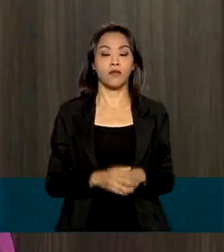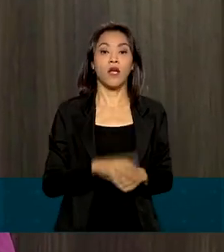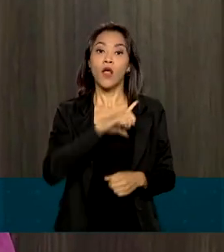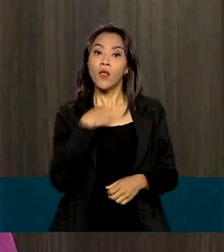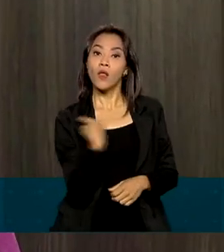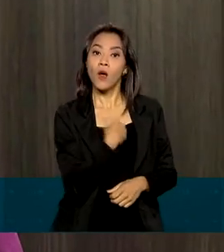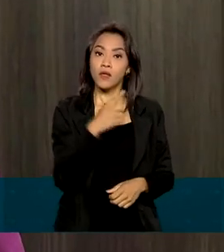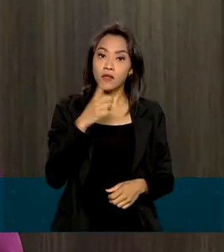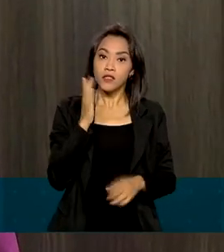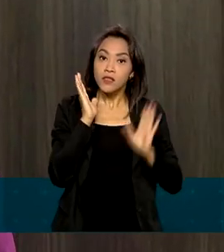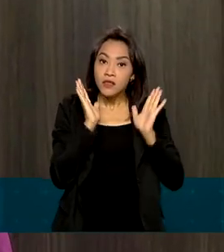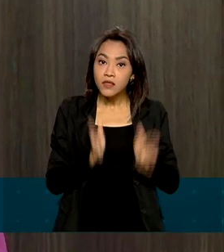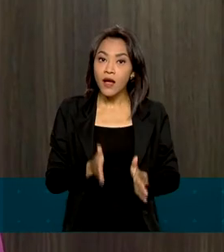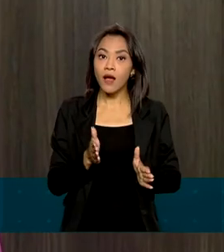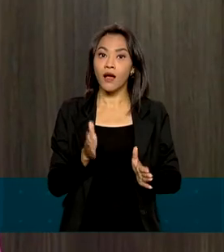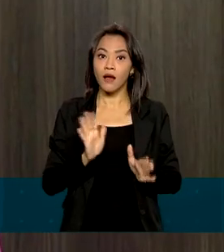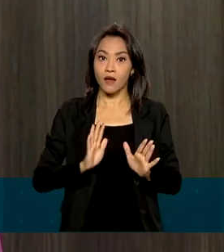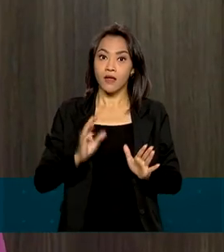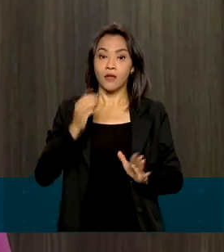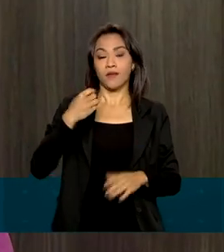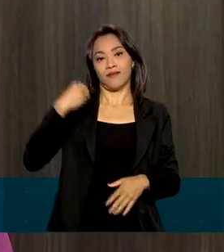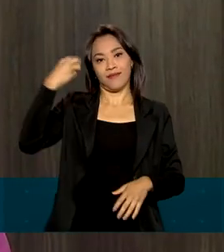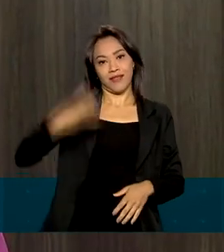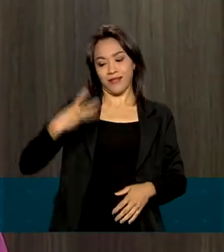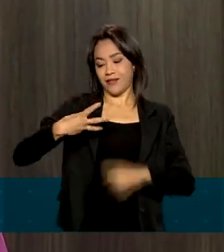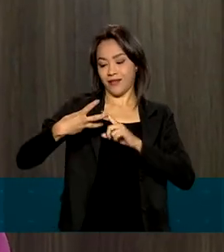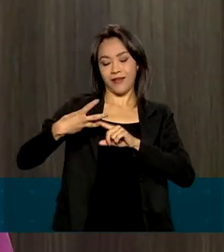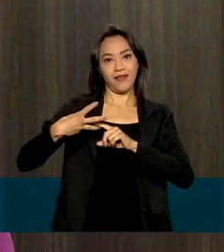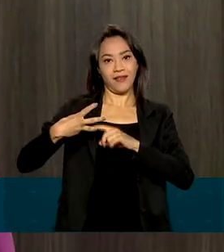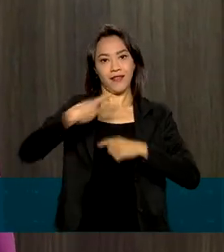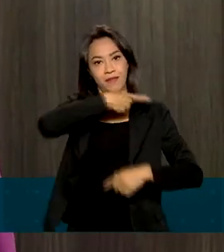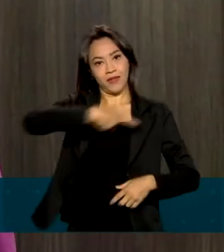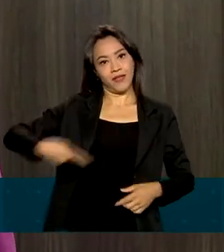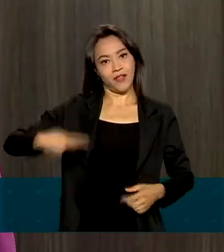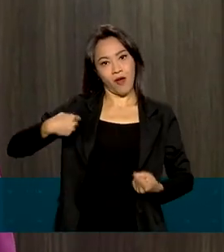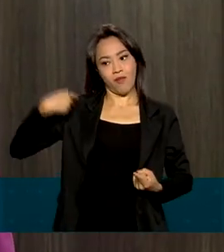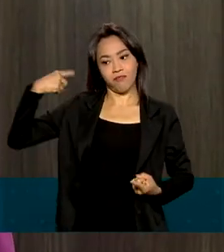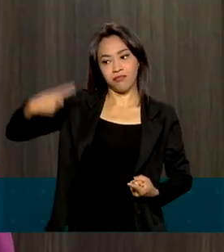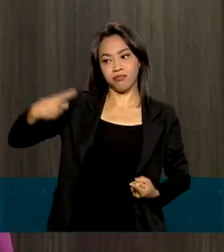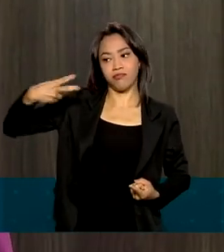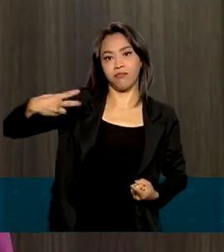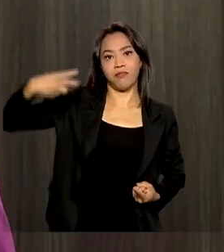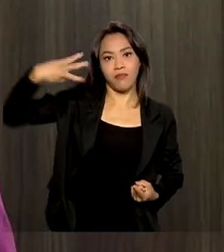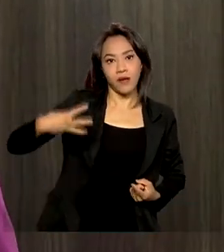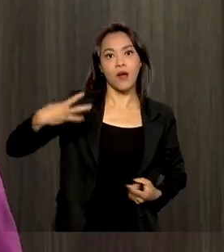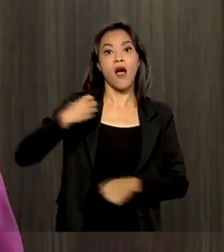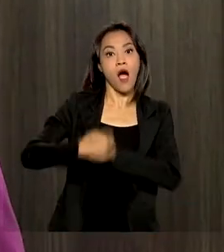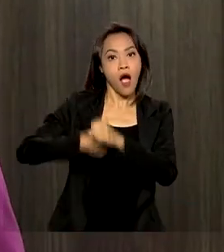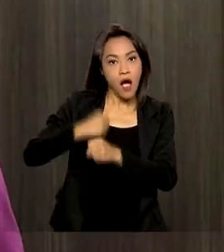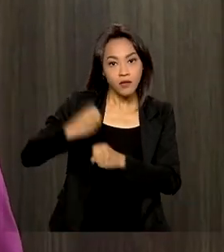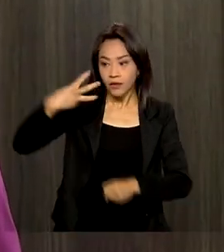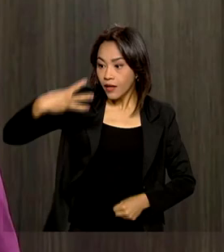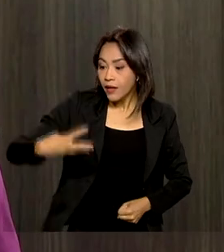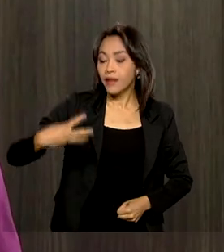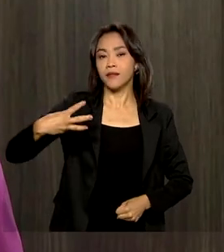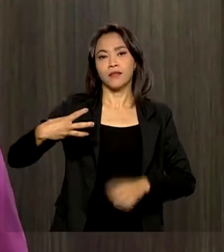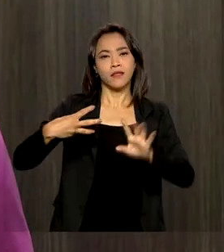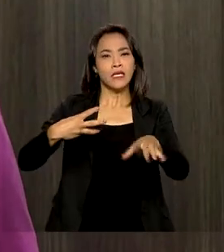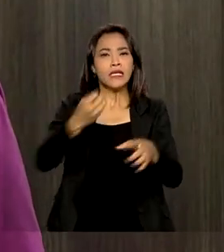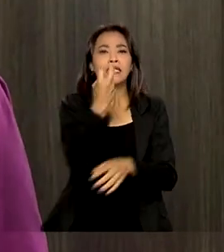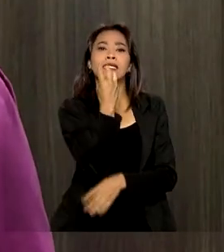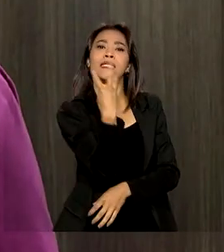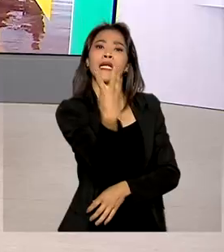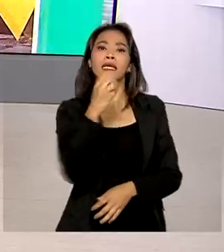terminamos agora o terceiro ano de mandato nosso, com dois de pandemia, com um saldo positivo de 3 milhões de novos